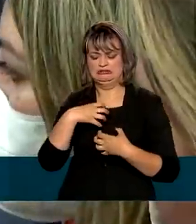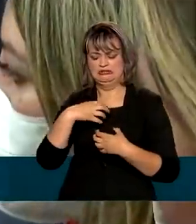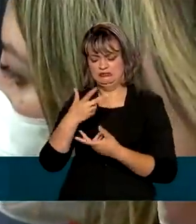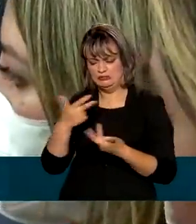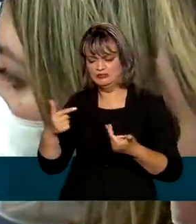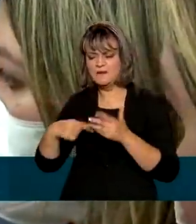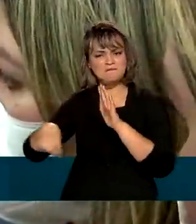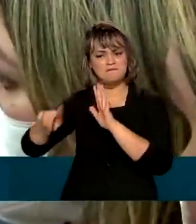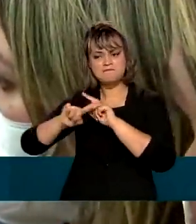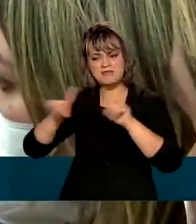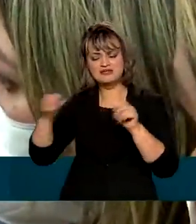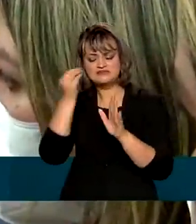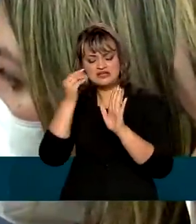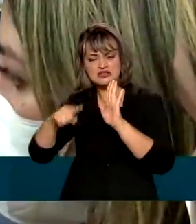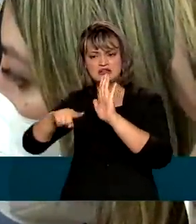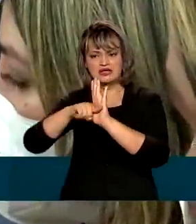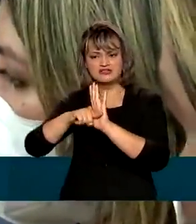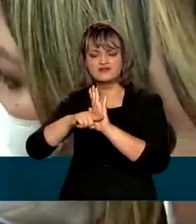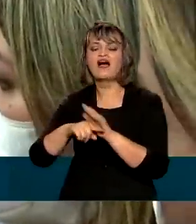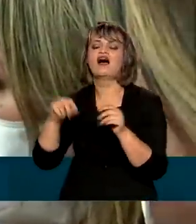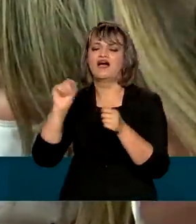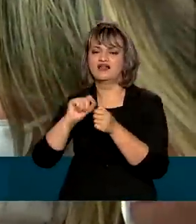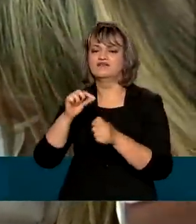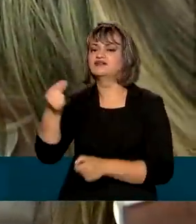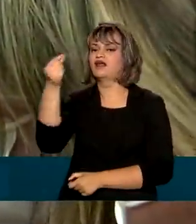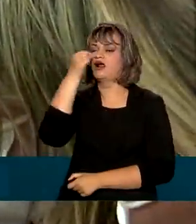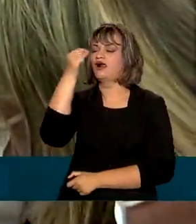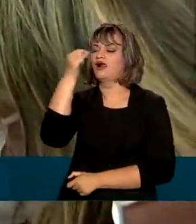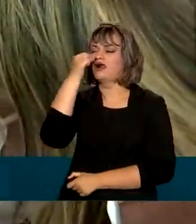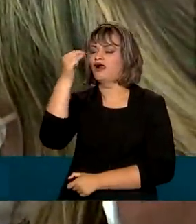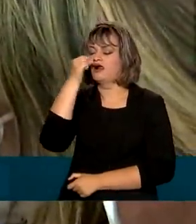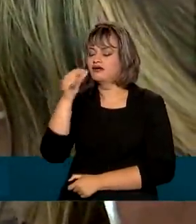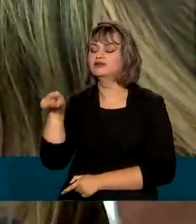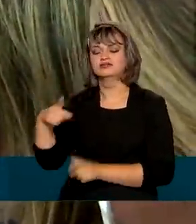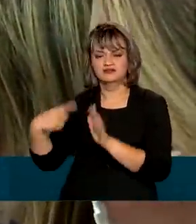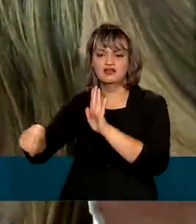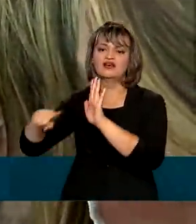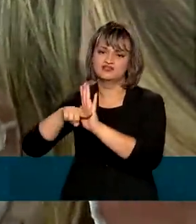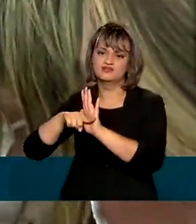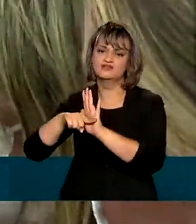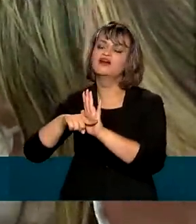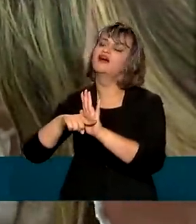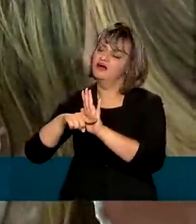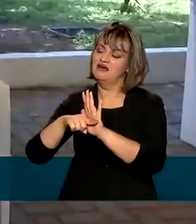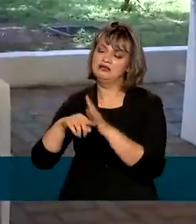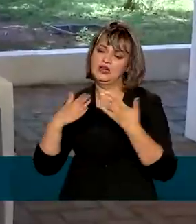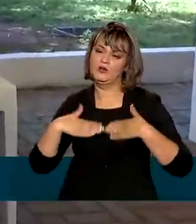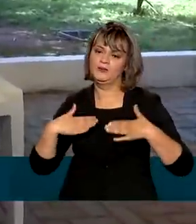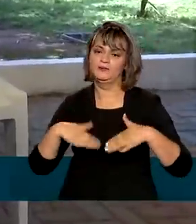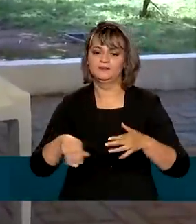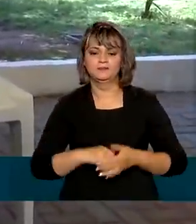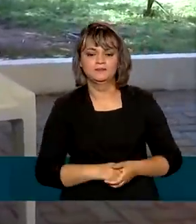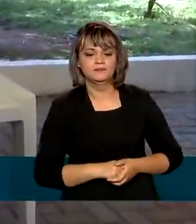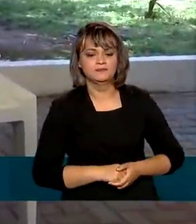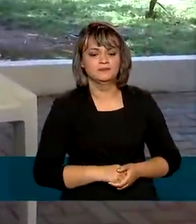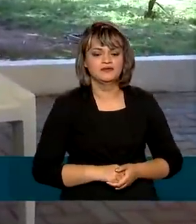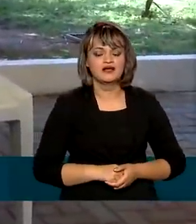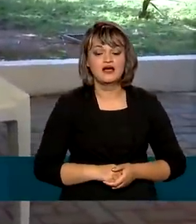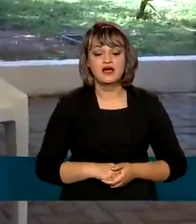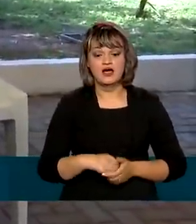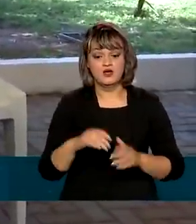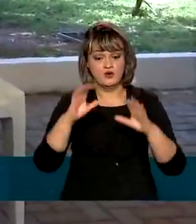encaminhamos para a realização do RT-PCR. Se o teste está negativo, aí a gente fica tranquilo. Durante o evento,